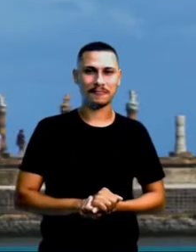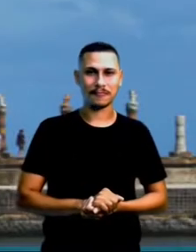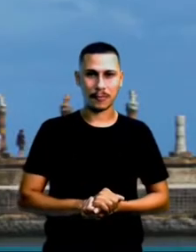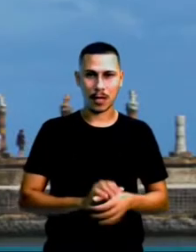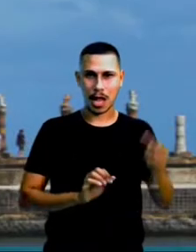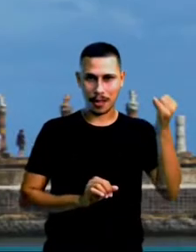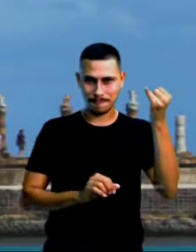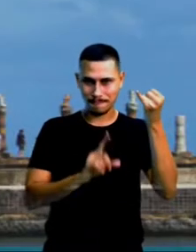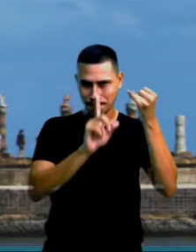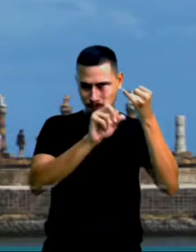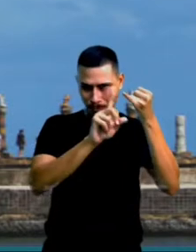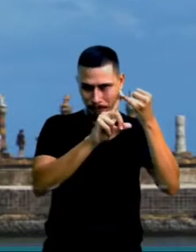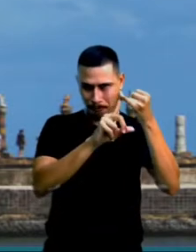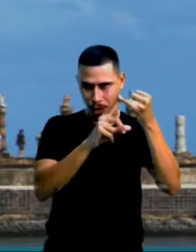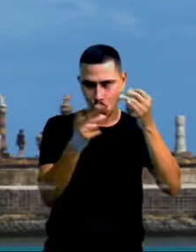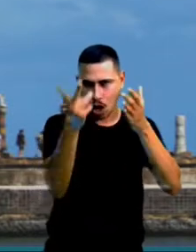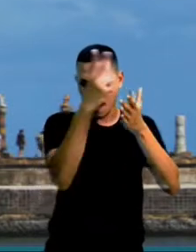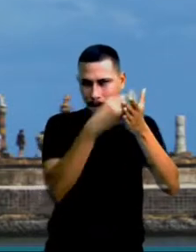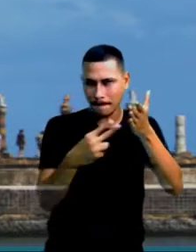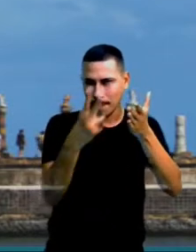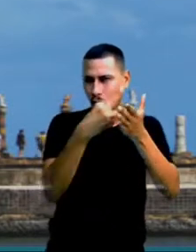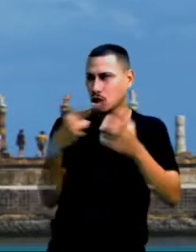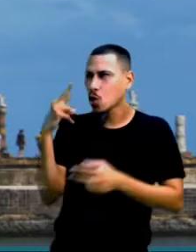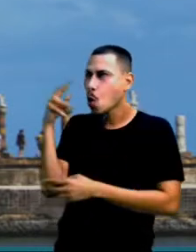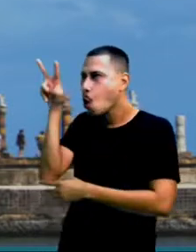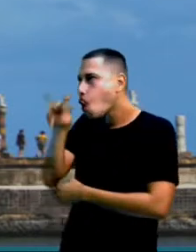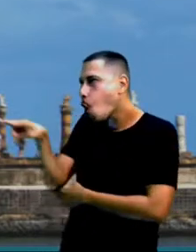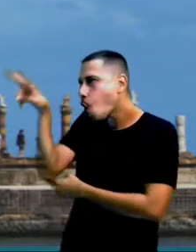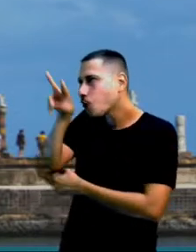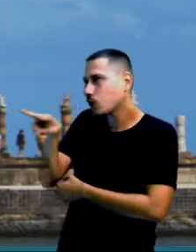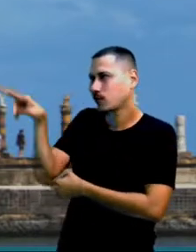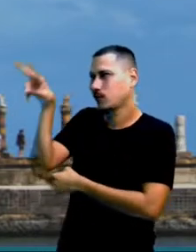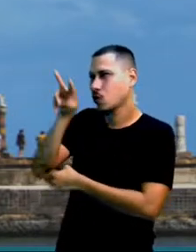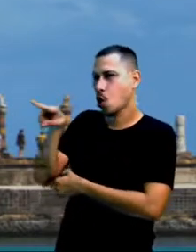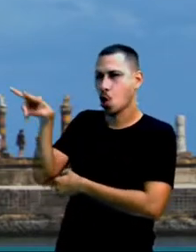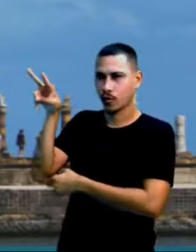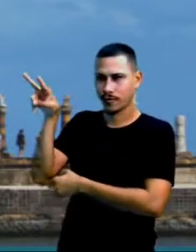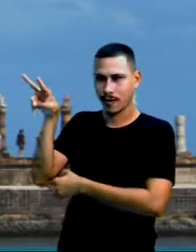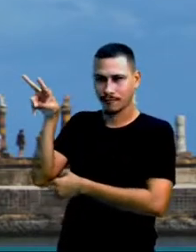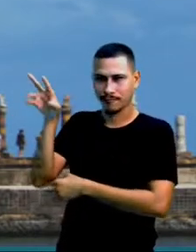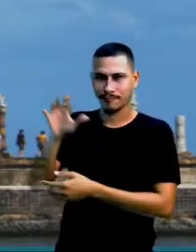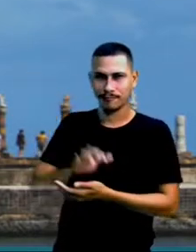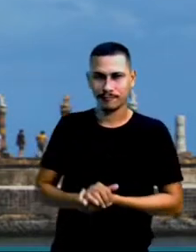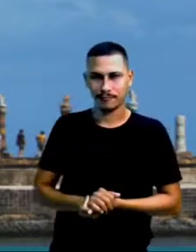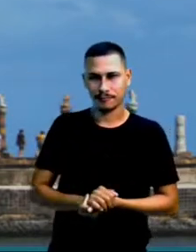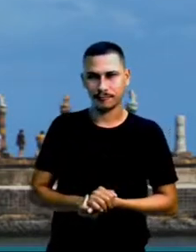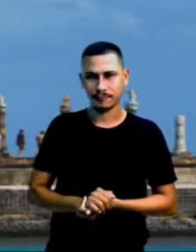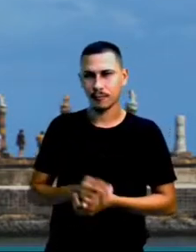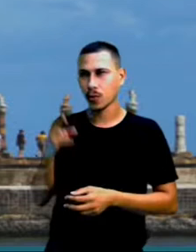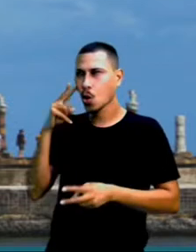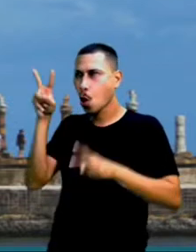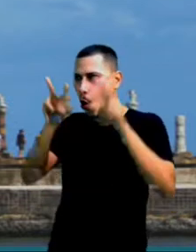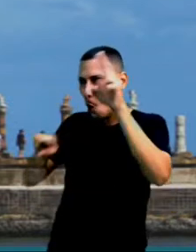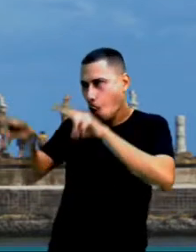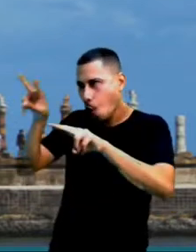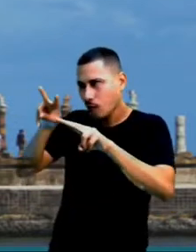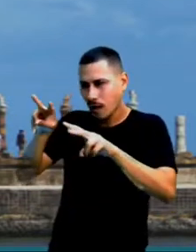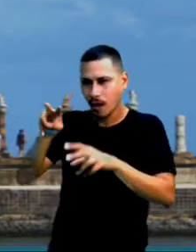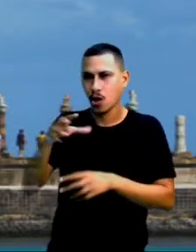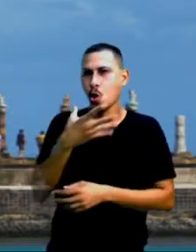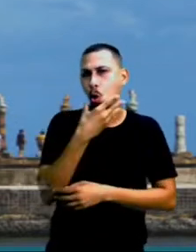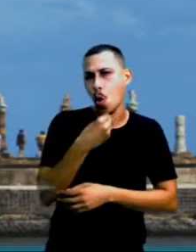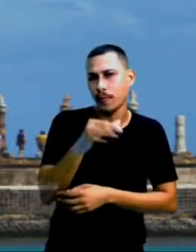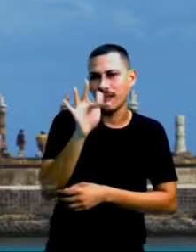Primeiro eu trouxe essa imagem para vocês, que é o Parque das Esculturas de Francisco Brenan, que é um grande artista e a gente vai falar dele já já.